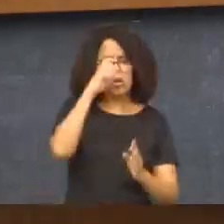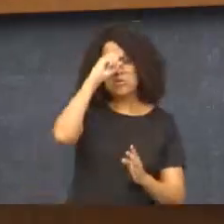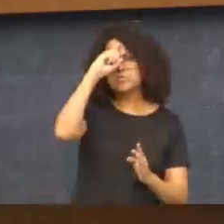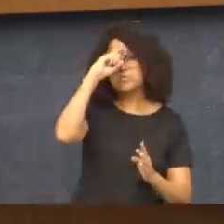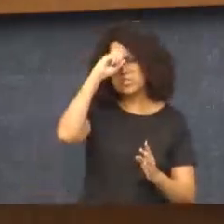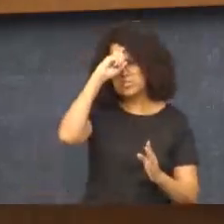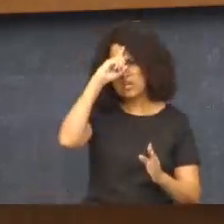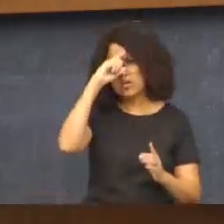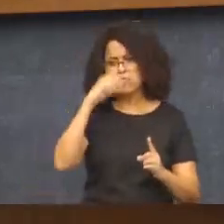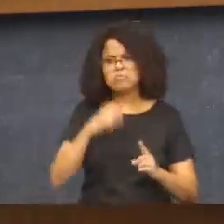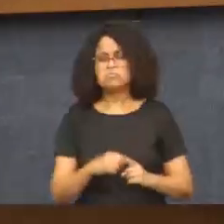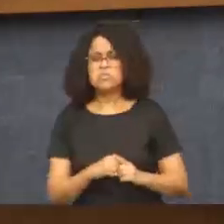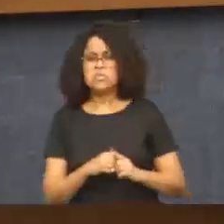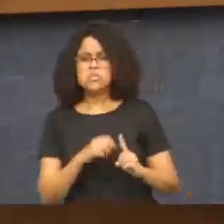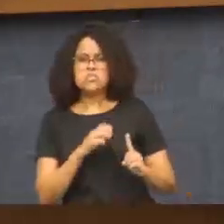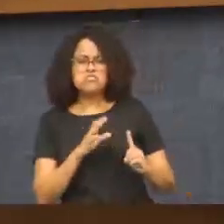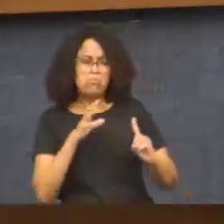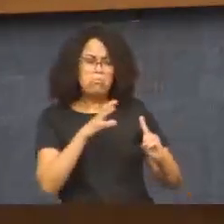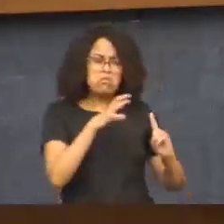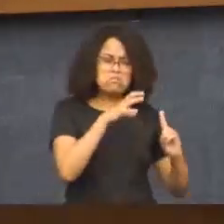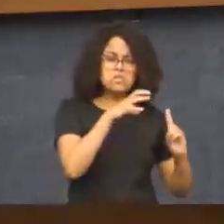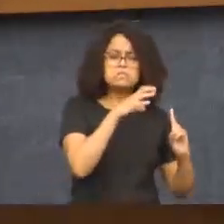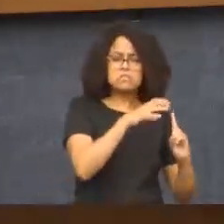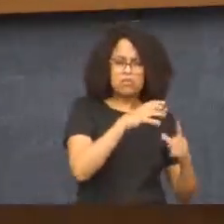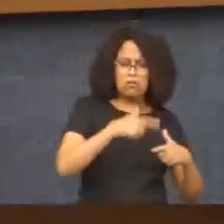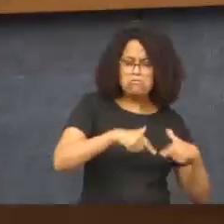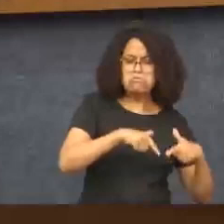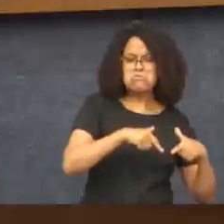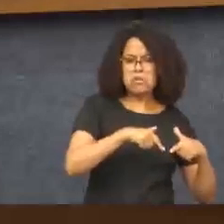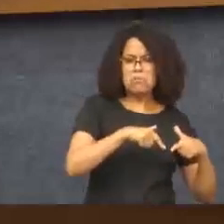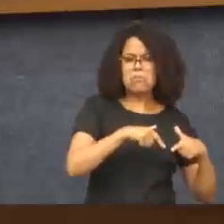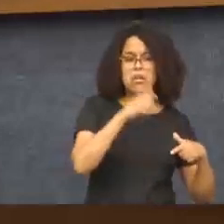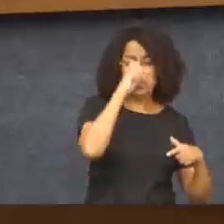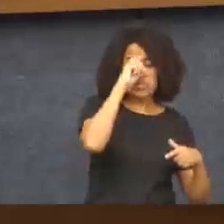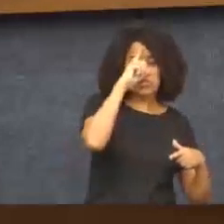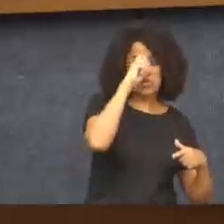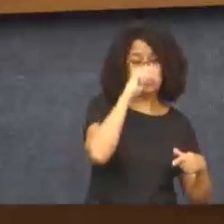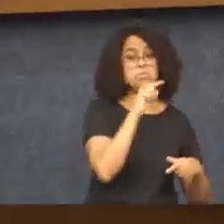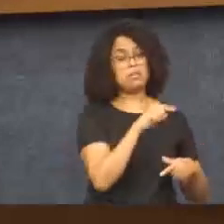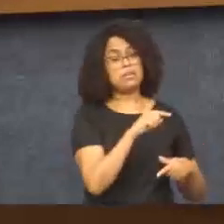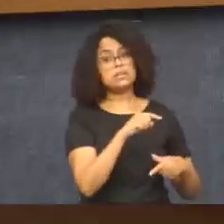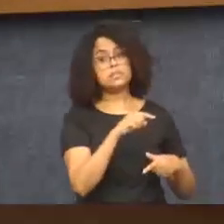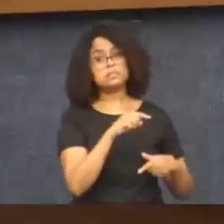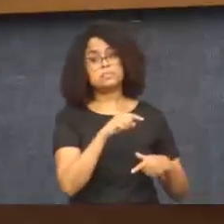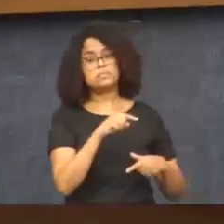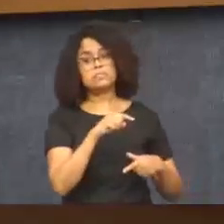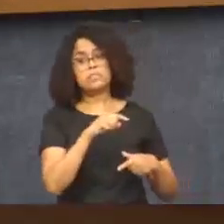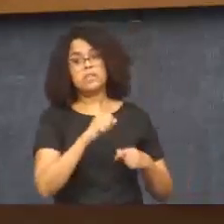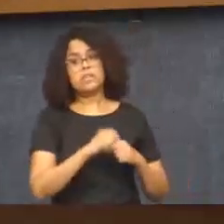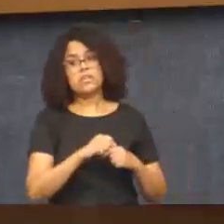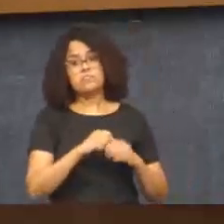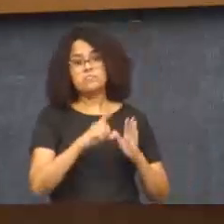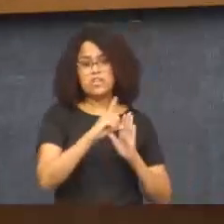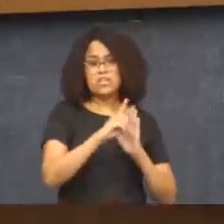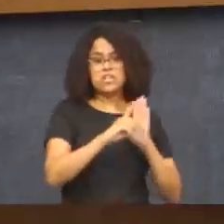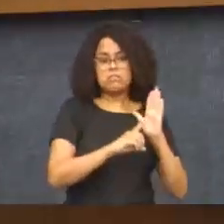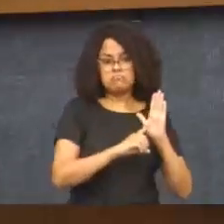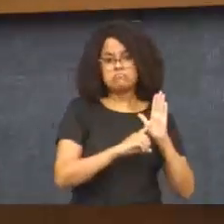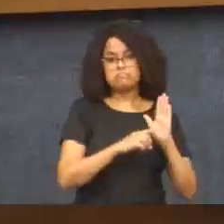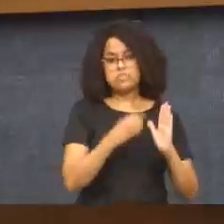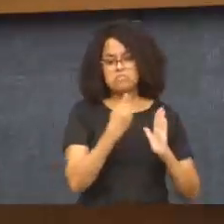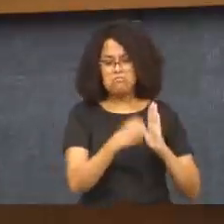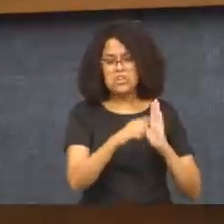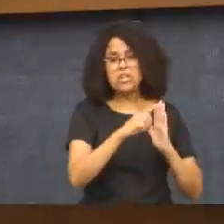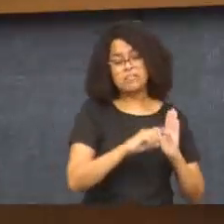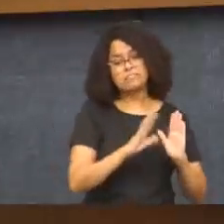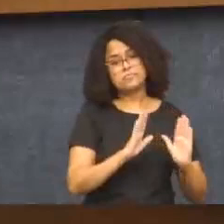de perseguição a esses serviços e, portanto, inferir o direito das mulheres e também dos profissionais.